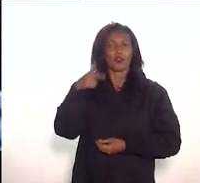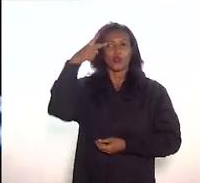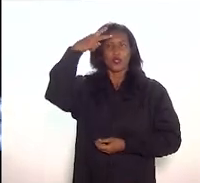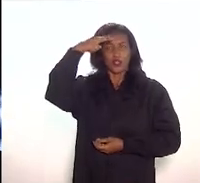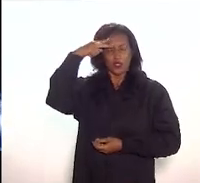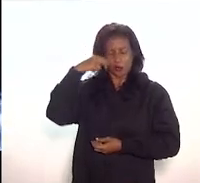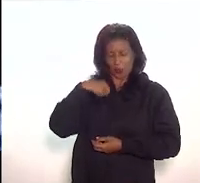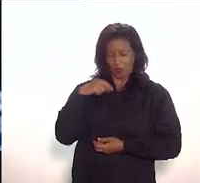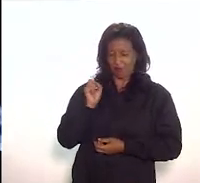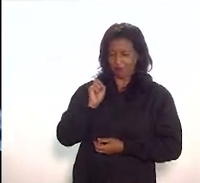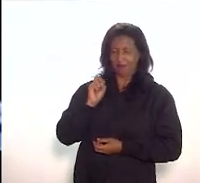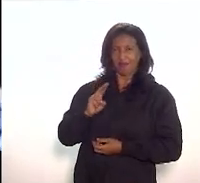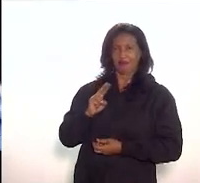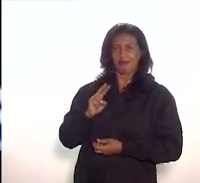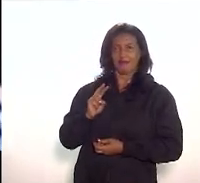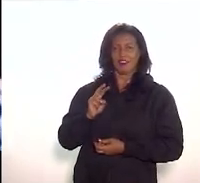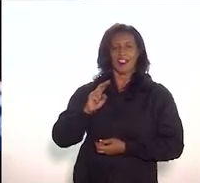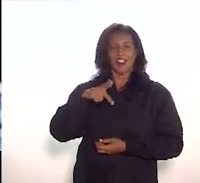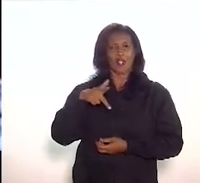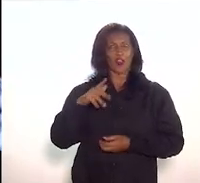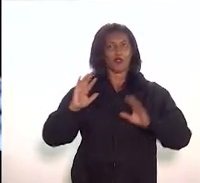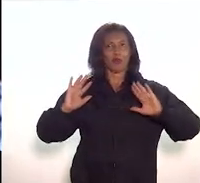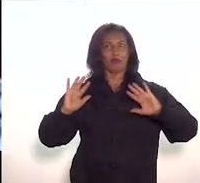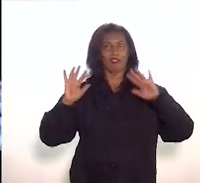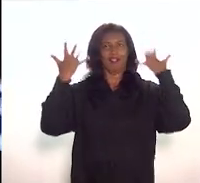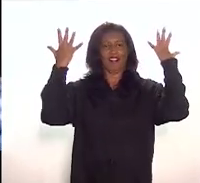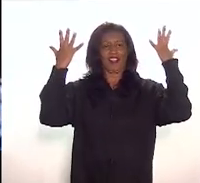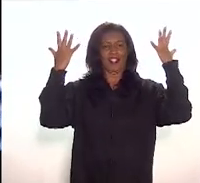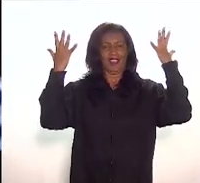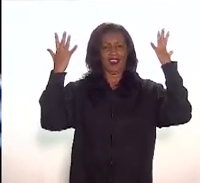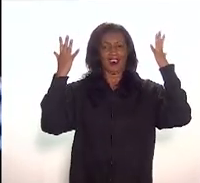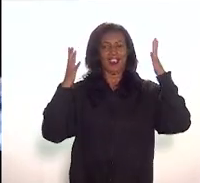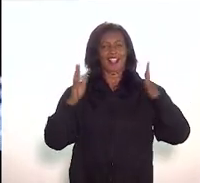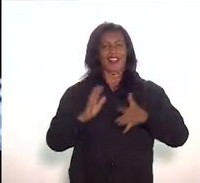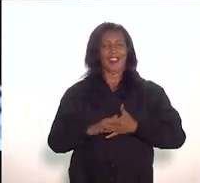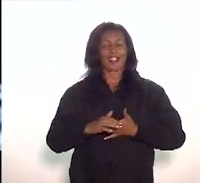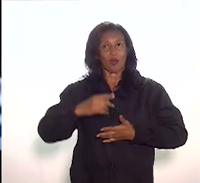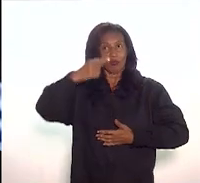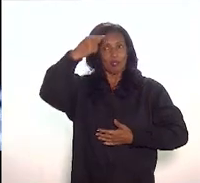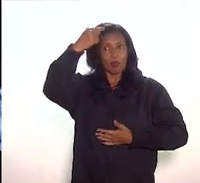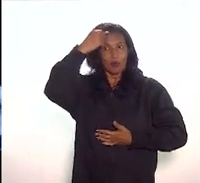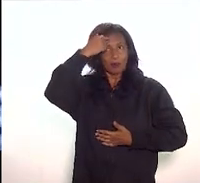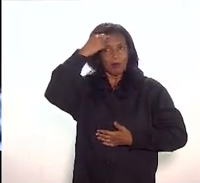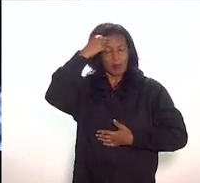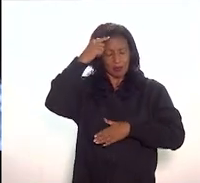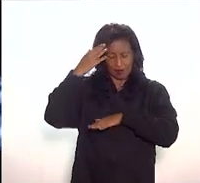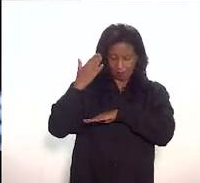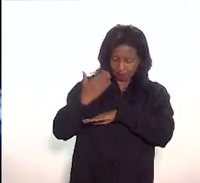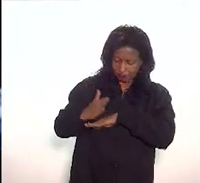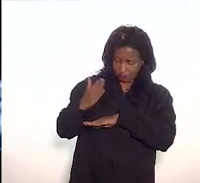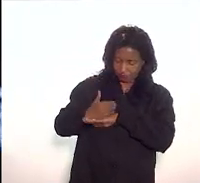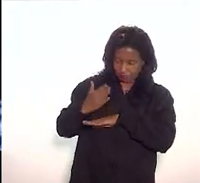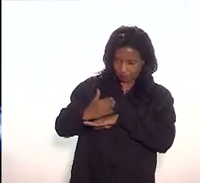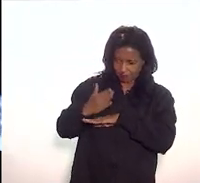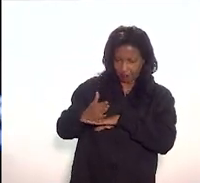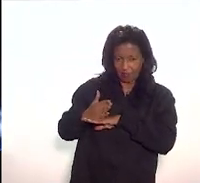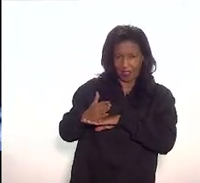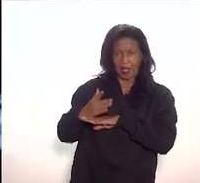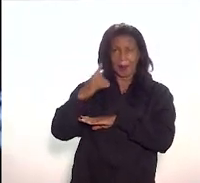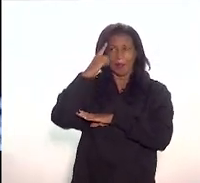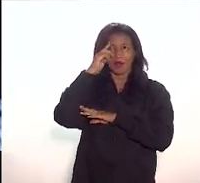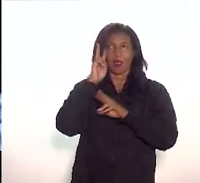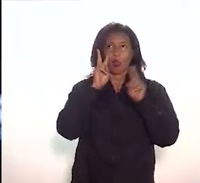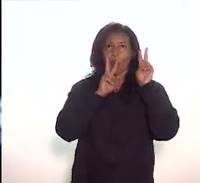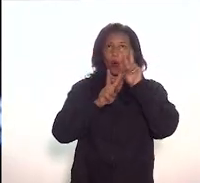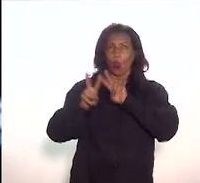comemoramos o bicentenário da independência. Então, nós já estamos na esteira de repensar as nossas práticas e repensar as nossas formas de